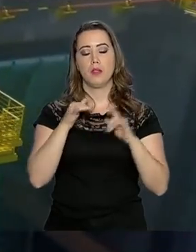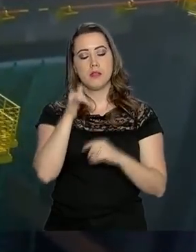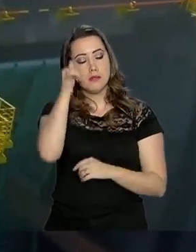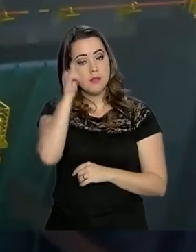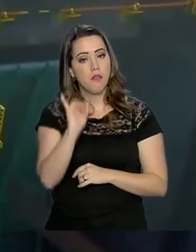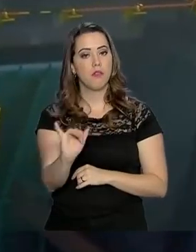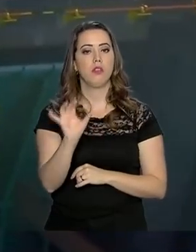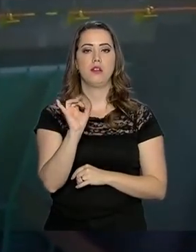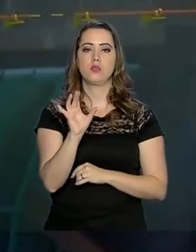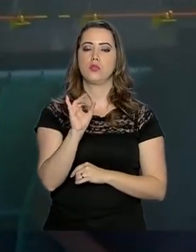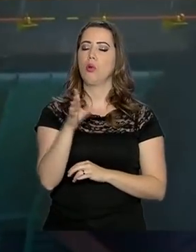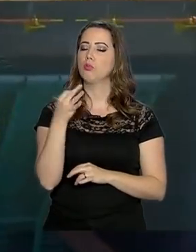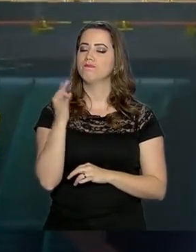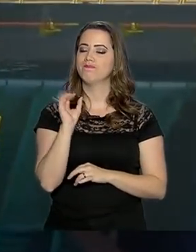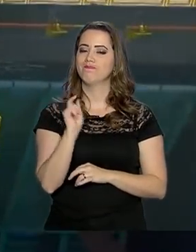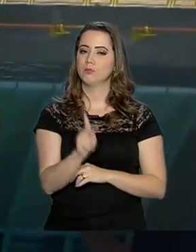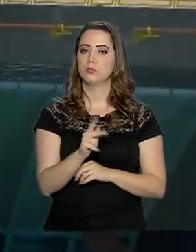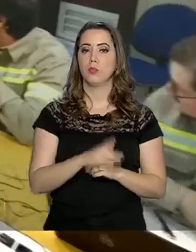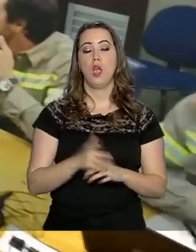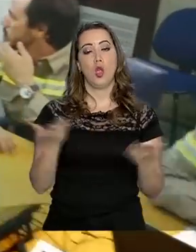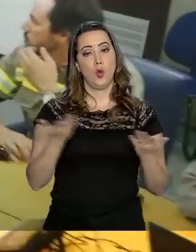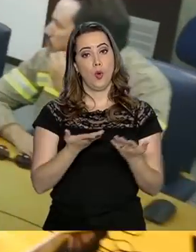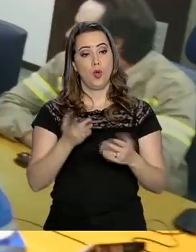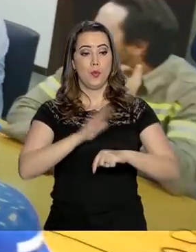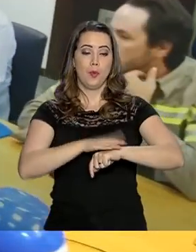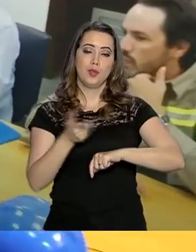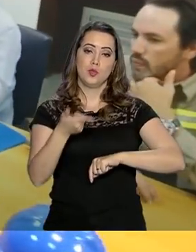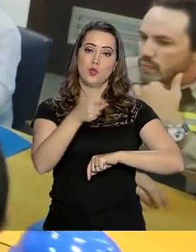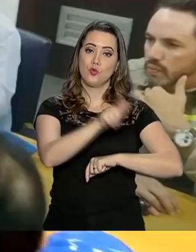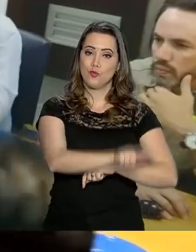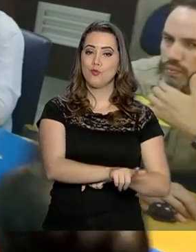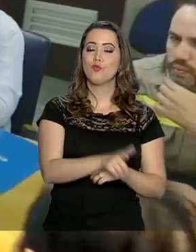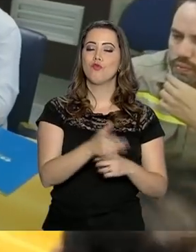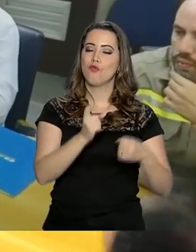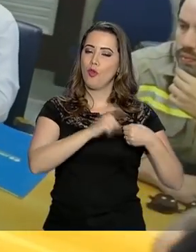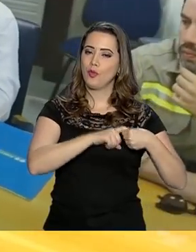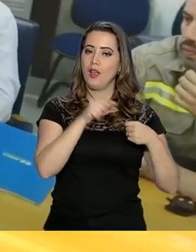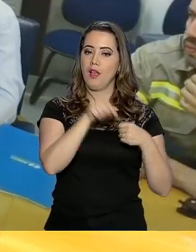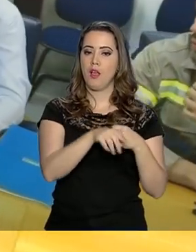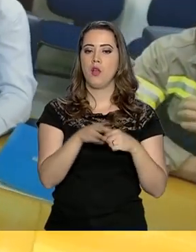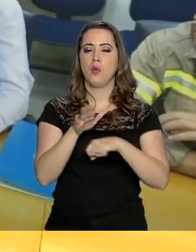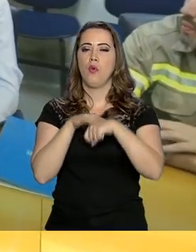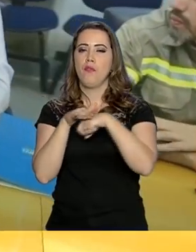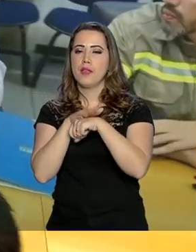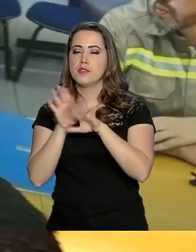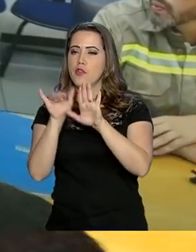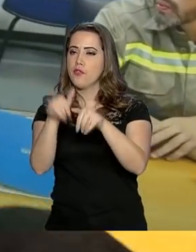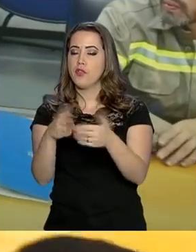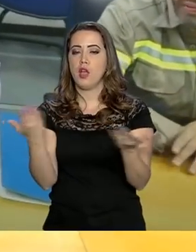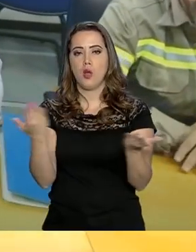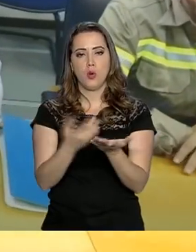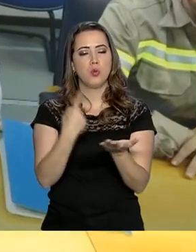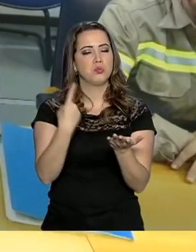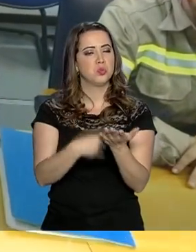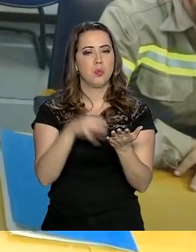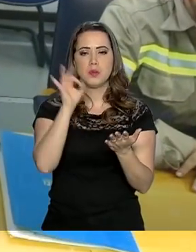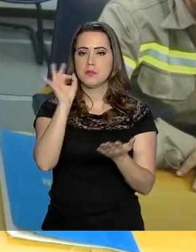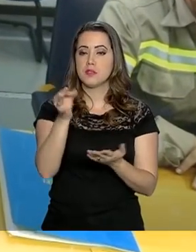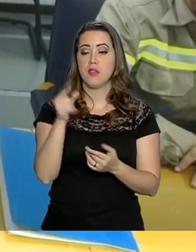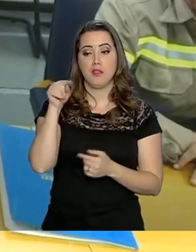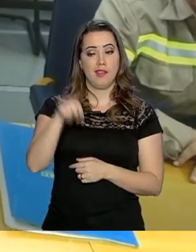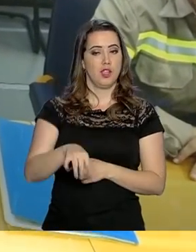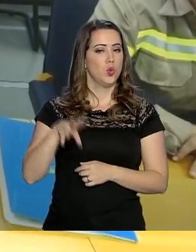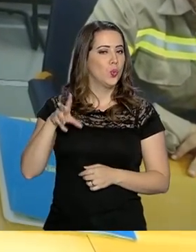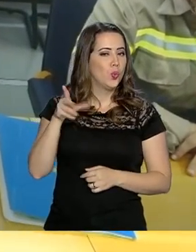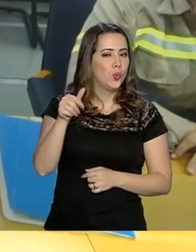Depois de todo esse trabalho, hora de voltar. Uma última conversa com os representantes da usina e pronto. O veredito é simples. Por